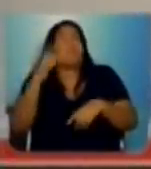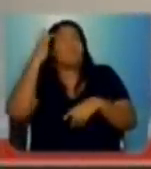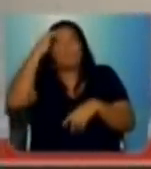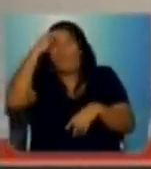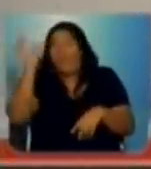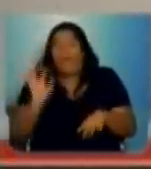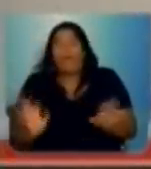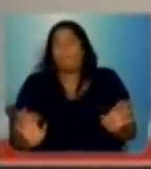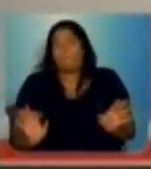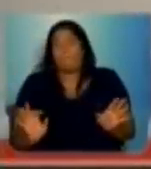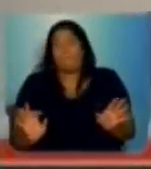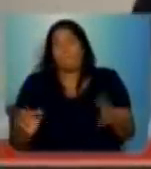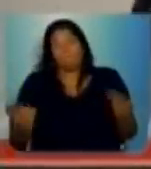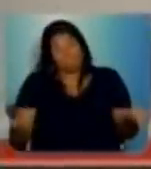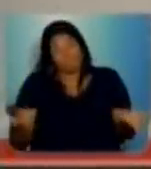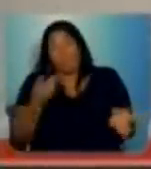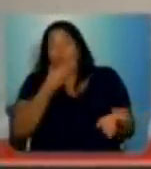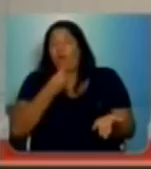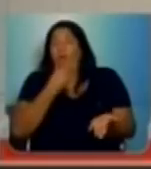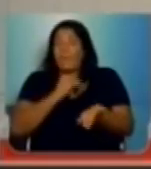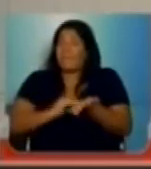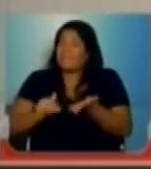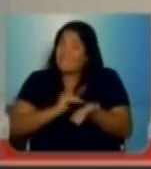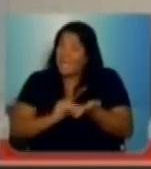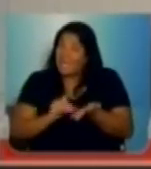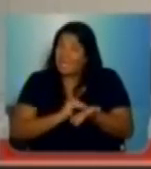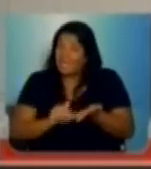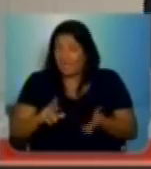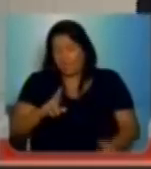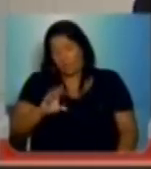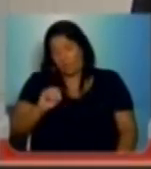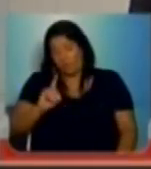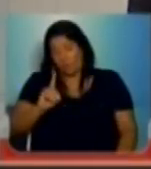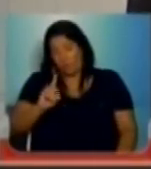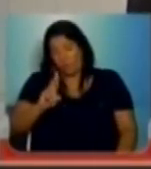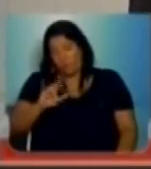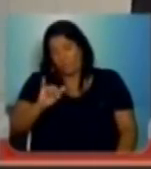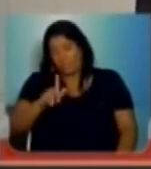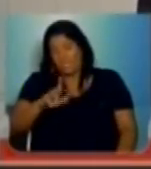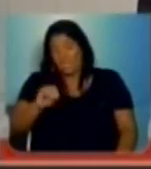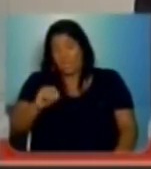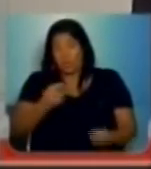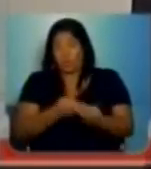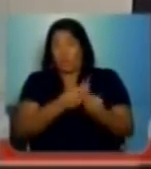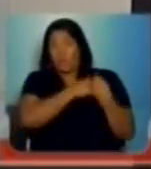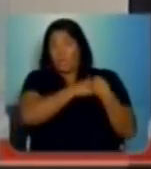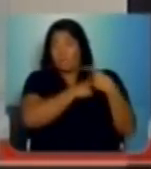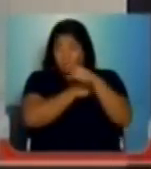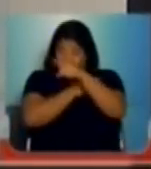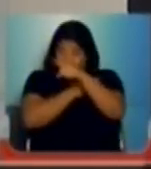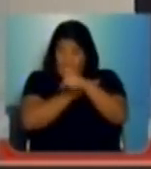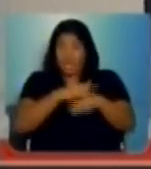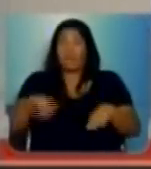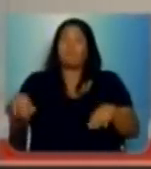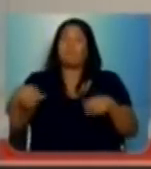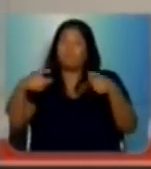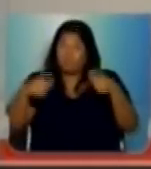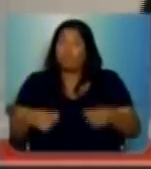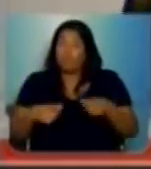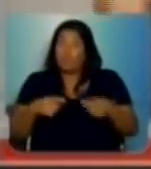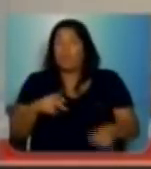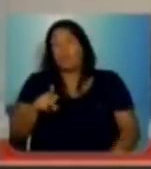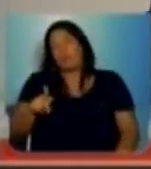de desenvolvimento, Rodrigo Garcia, que foi deputado estadual aqui, que é o responsável pela pasta do Centro Paula Souza,